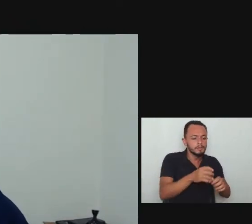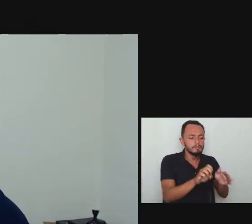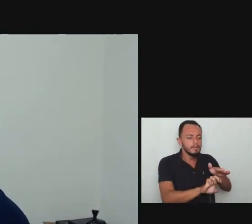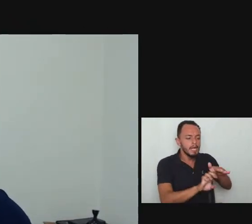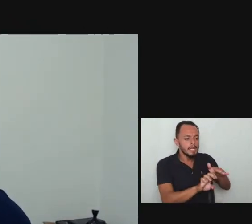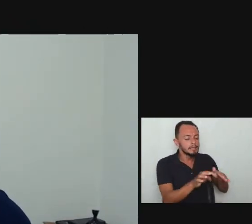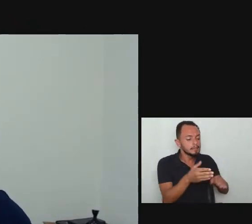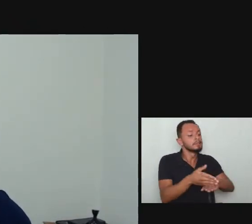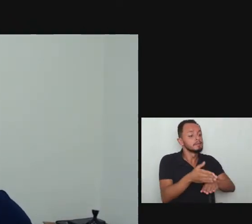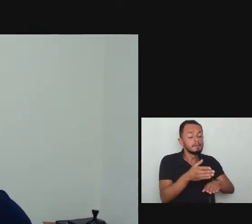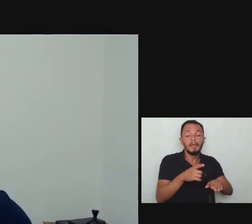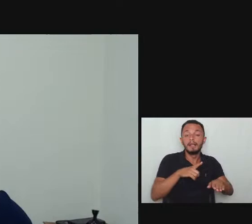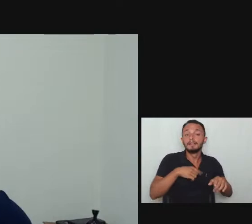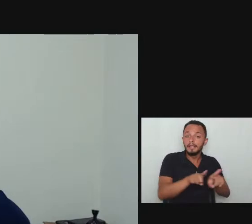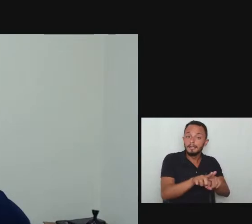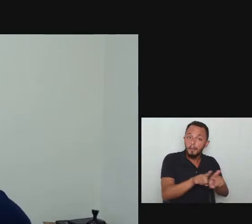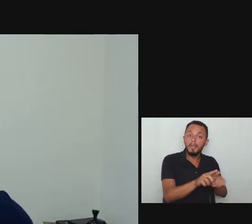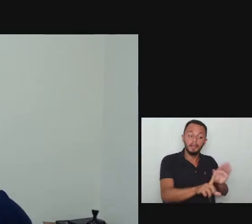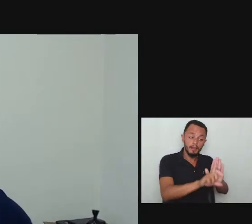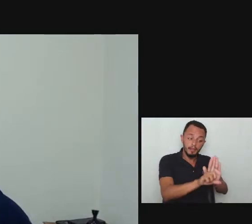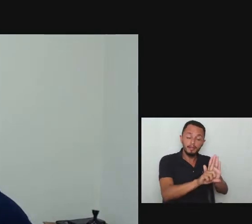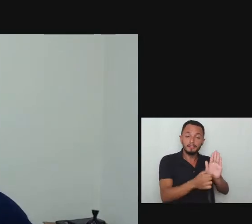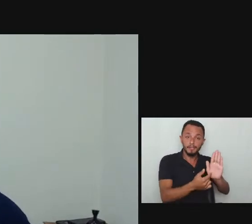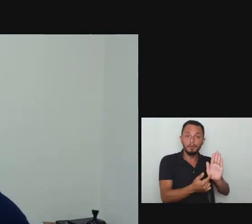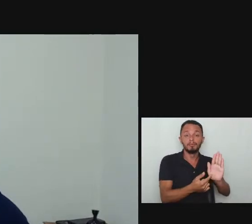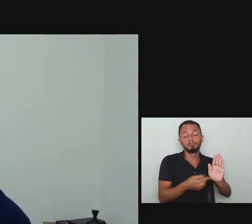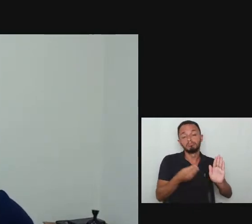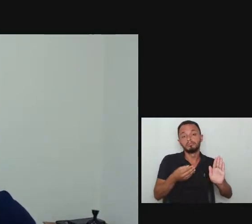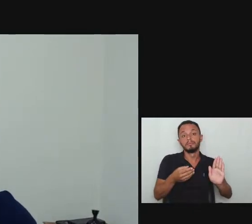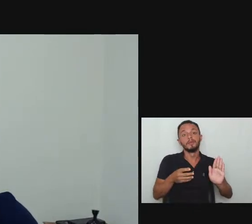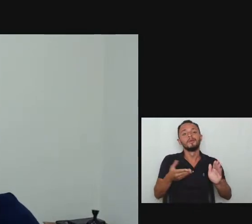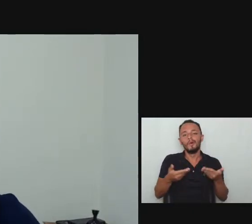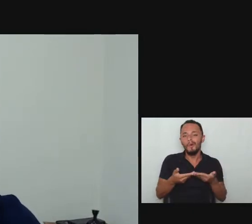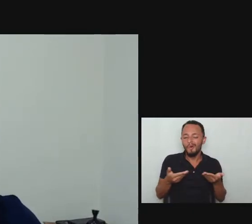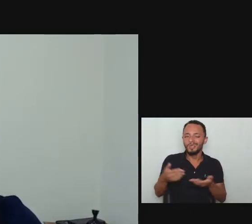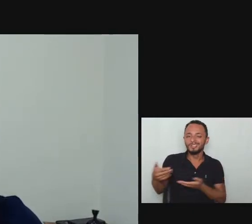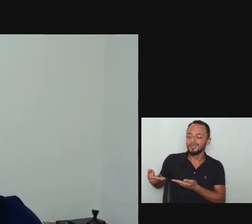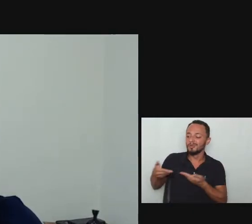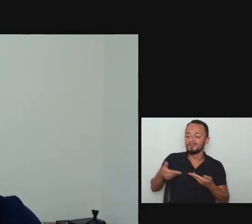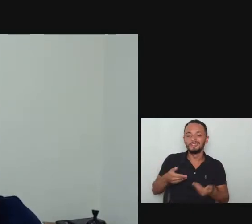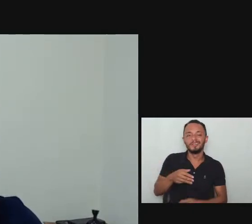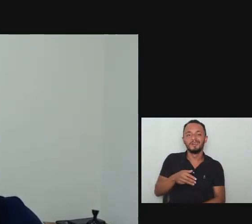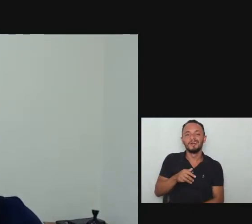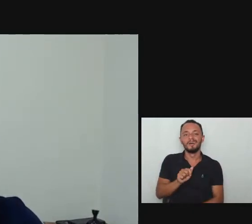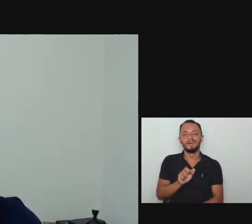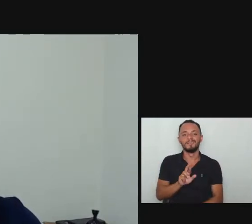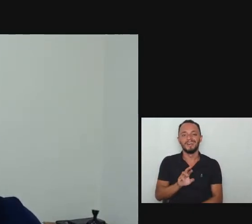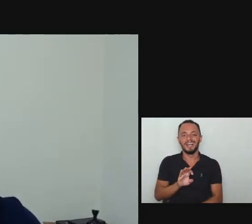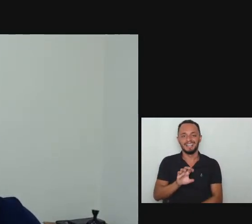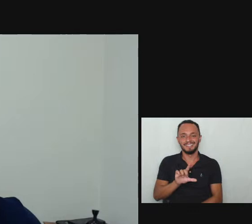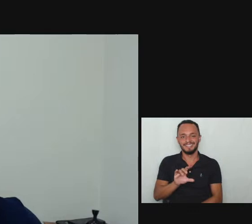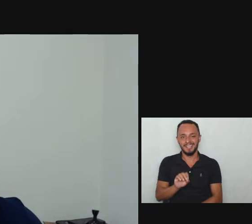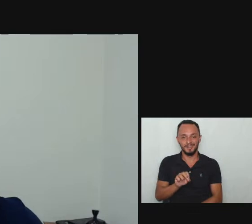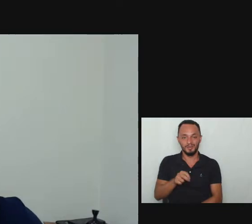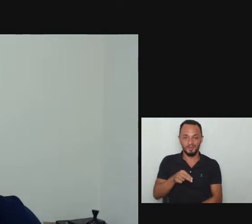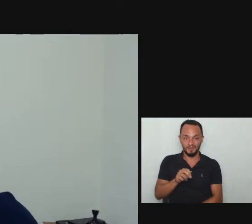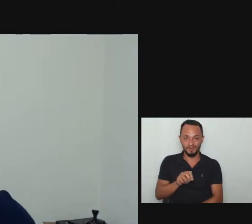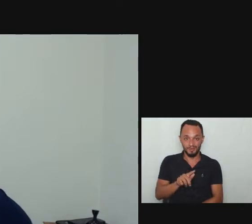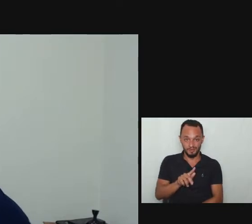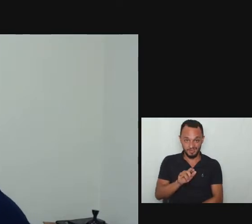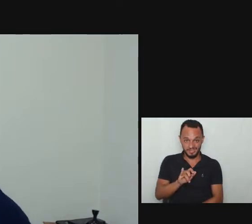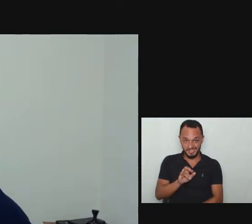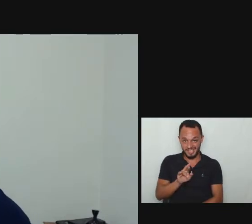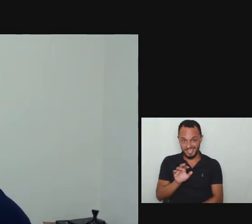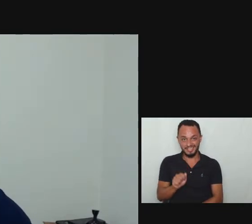meu querido amigo doutor Marcelo Nogueira tá o Marcelo Nogueira vai chegar aqui agora já vou colocar na tela já já